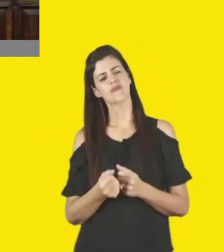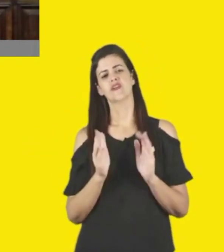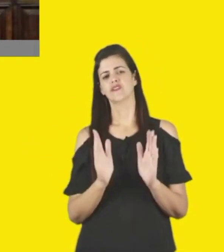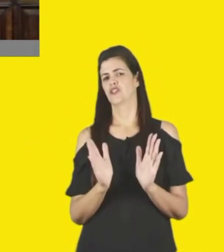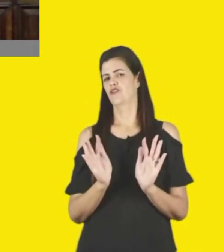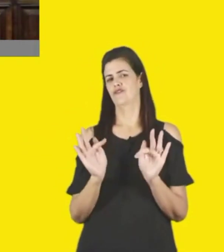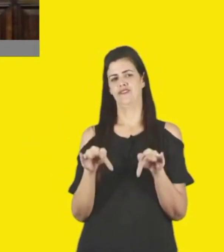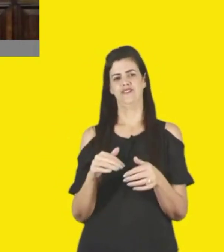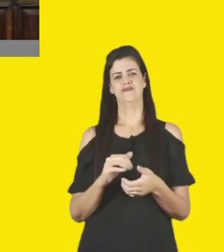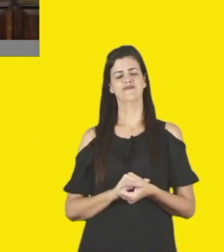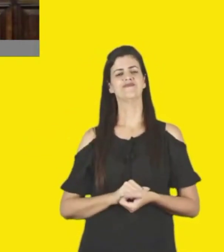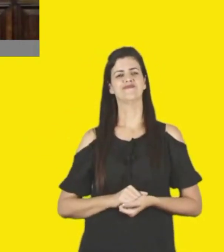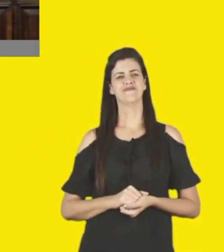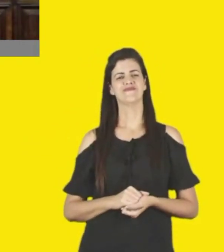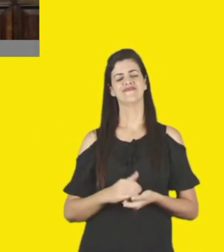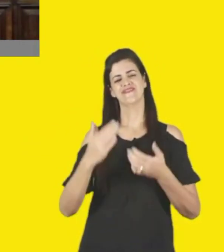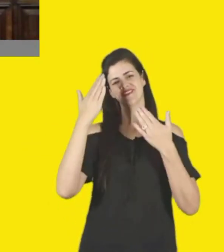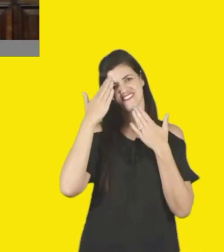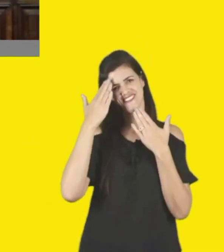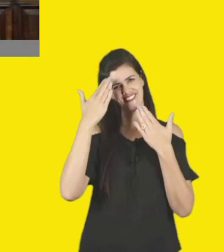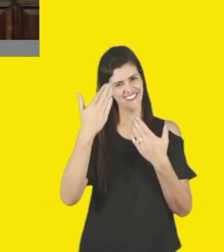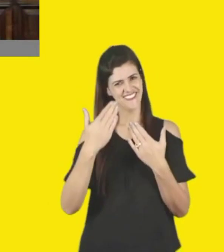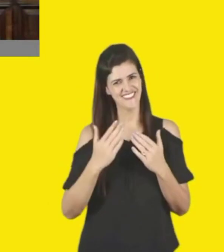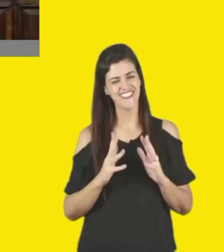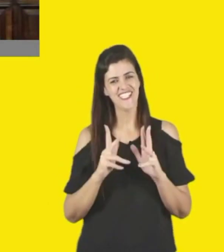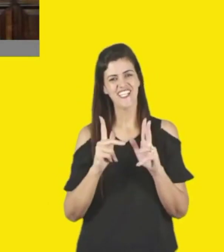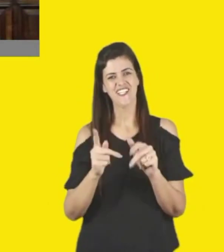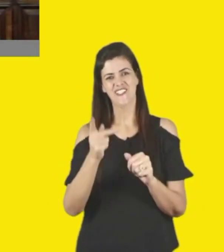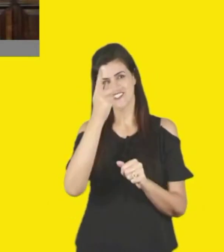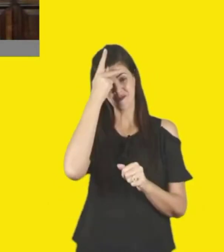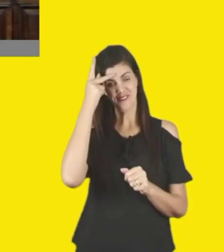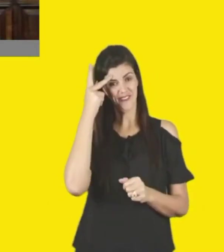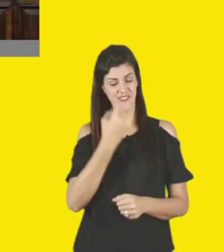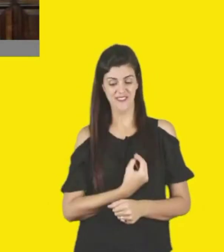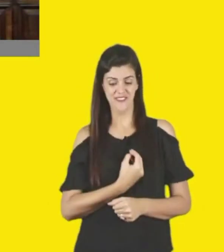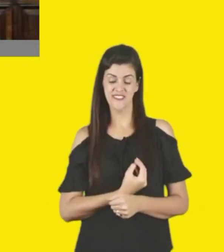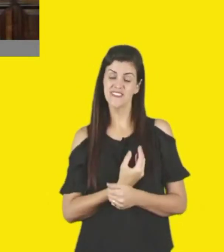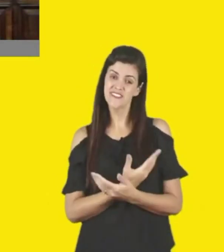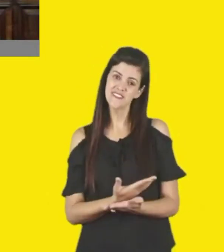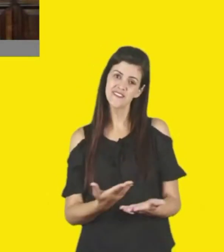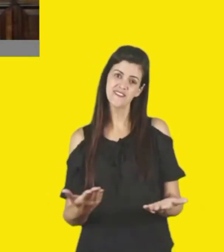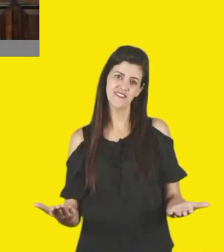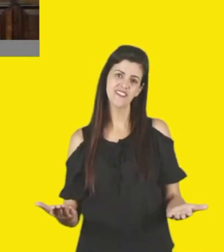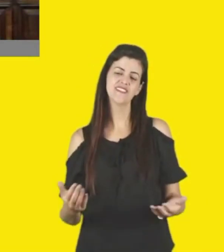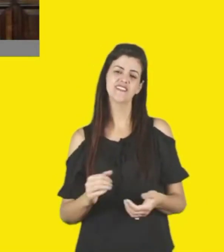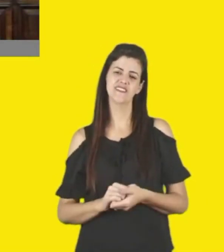Bom, obrigada, Danilo, quero agradecer a todos os presentes, a todas as pessoas presentes aqui,